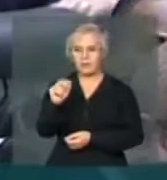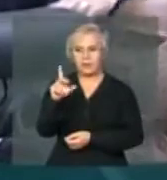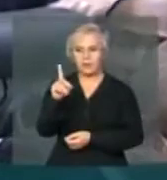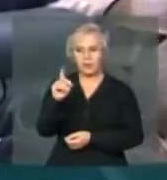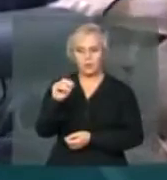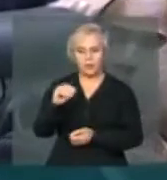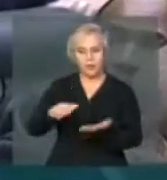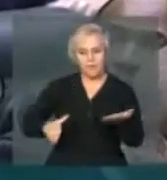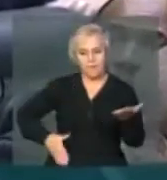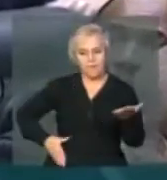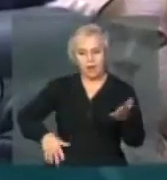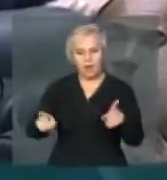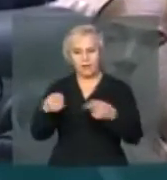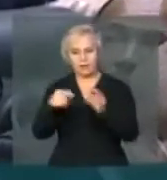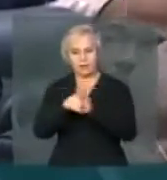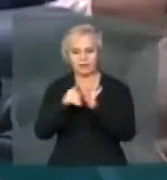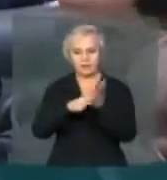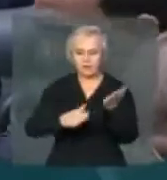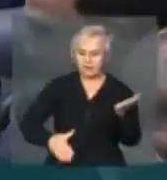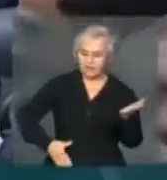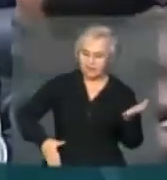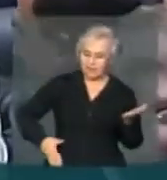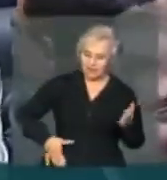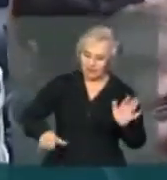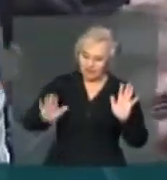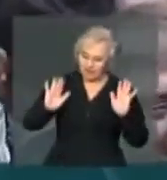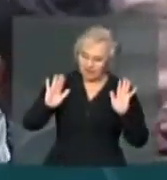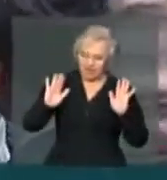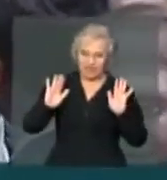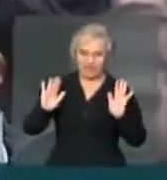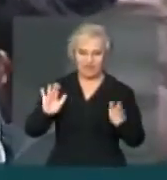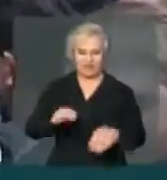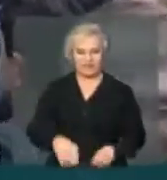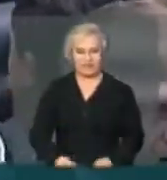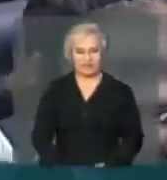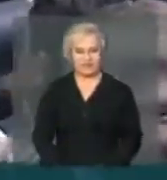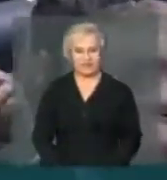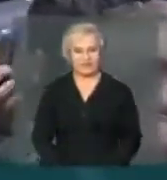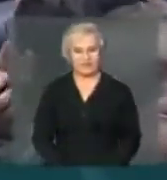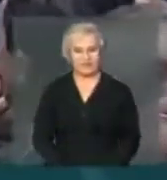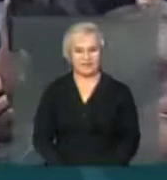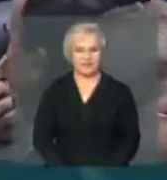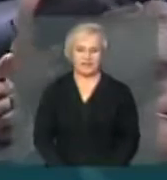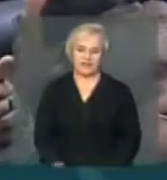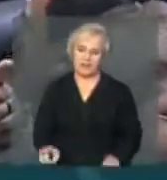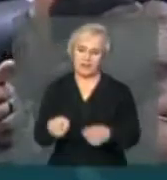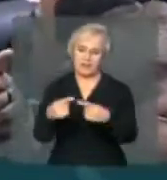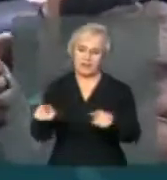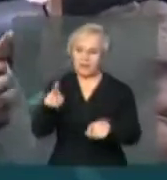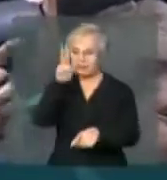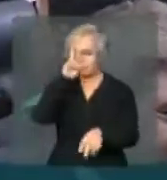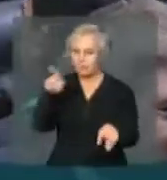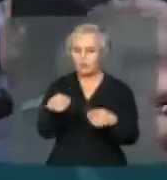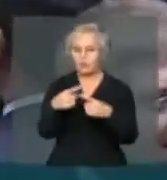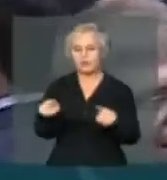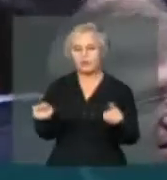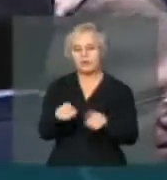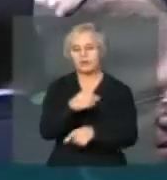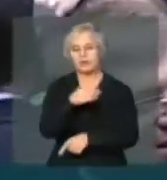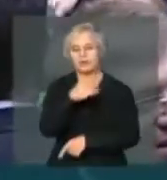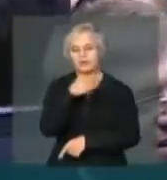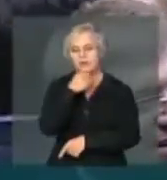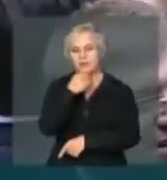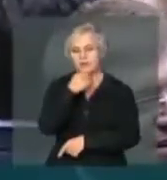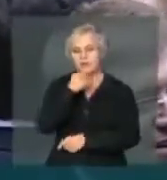ele fala assim Deixe em paz meu coração que ele é um pote até aqui de mágoa e qualquer desatenção pode ser a